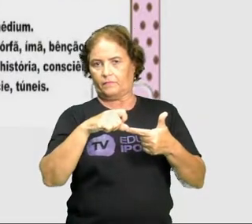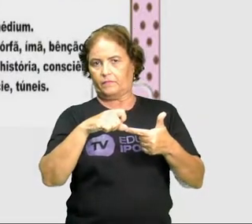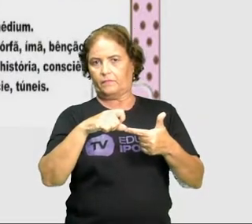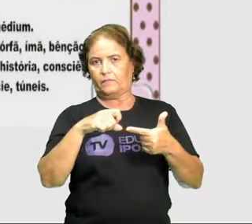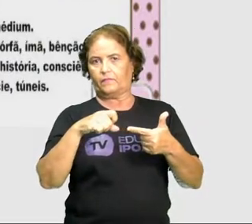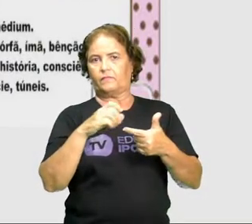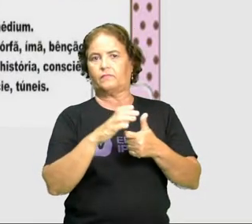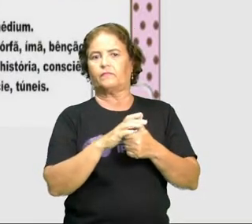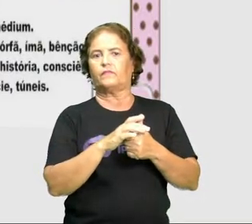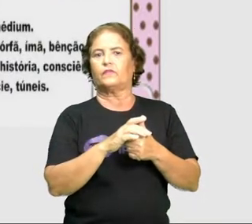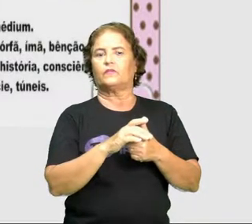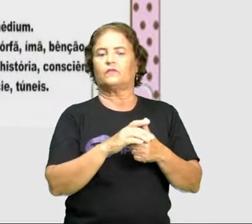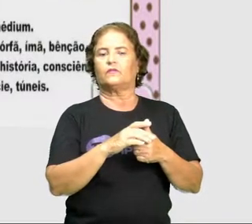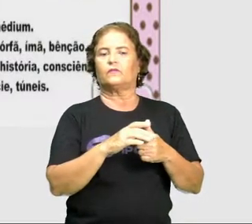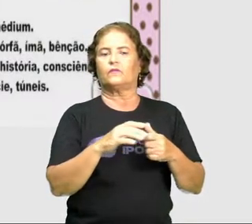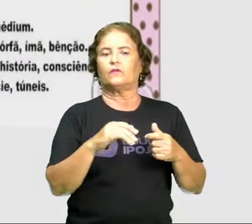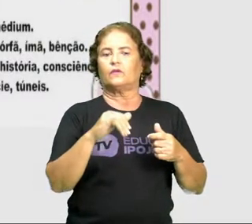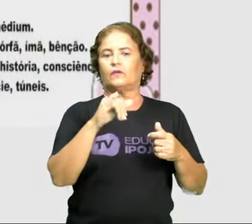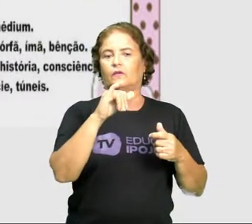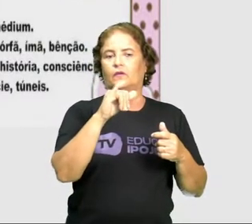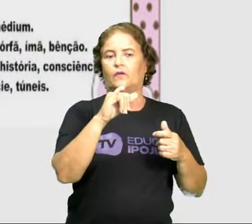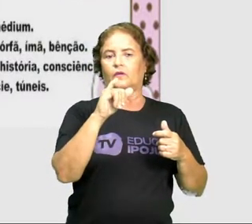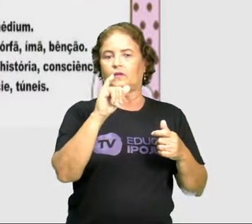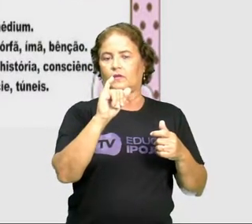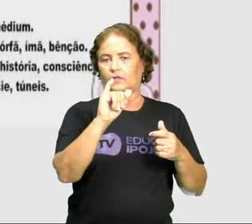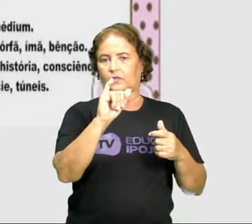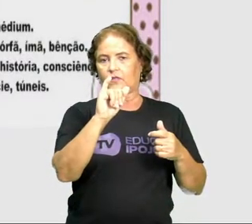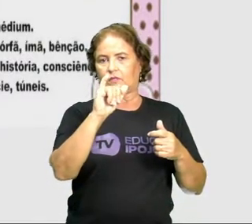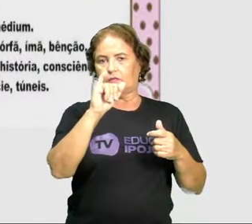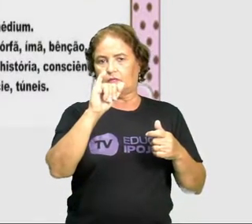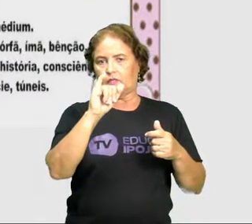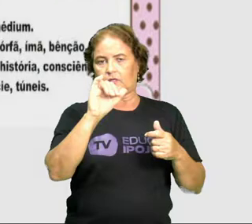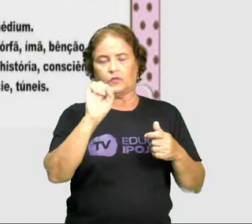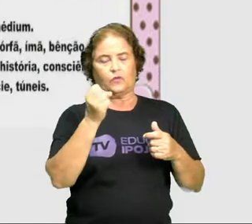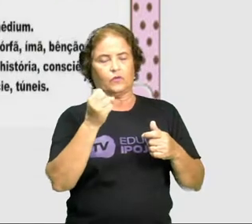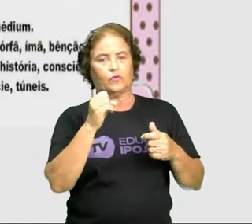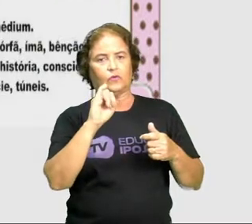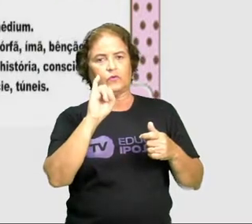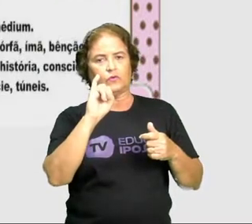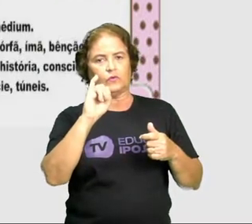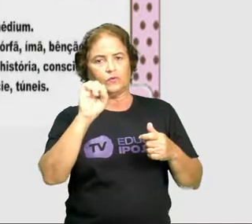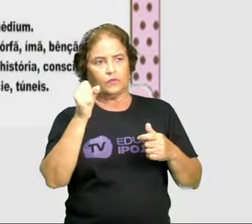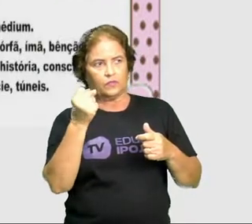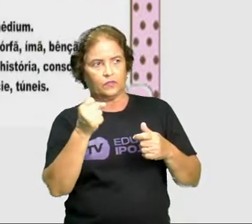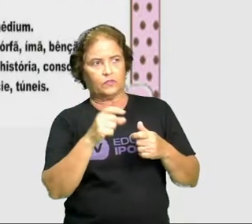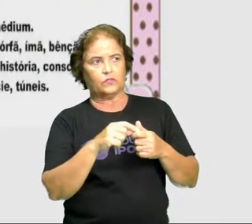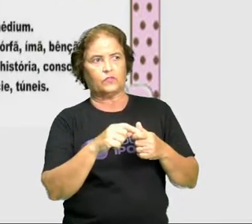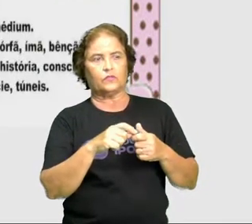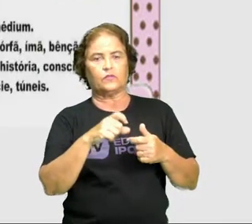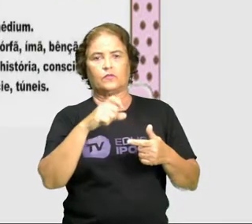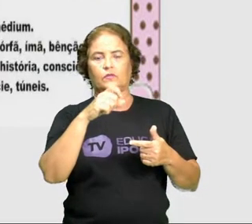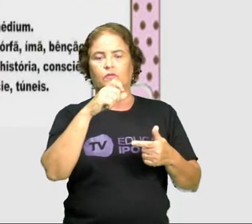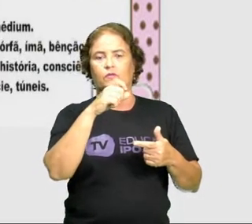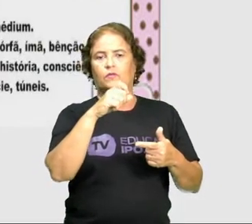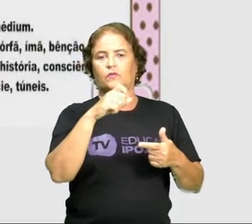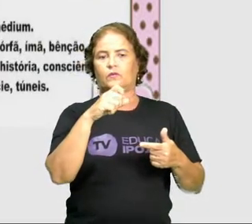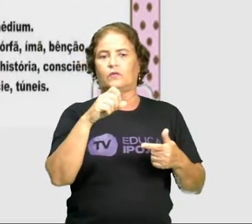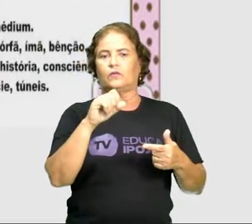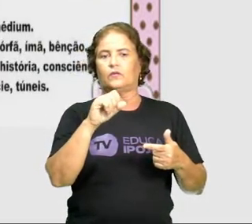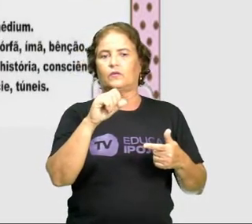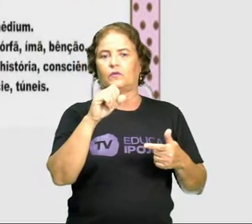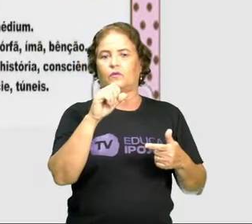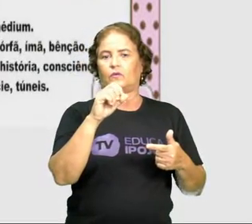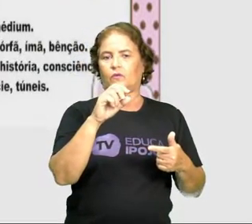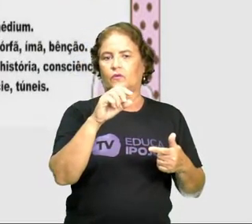paroxítonas terminadas em i ou is. A gente acentua as paroxítonas terminadas em uis, em